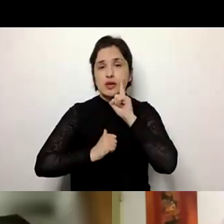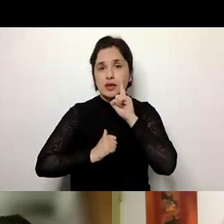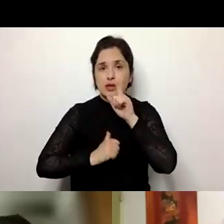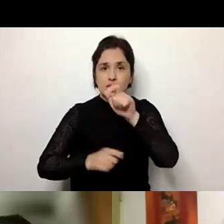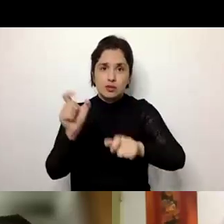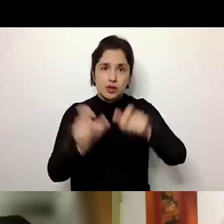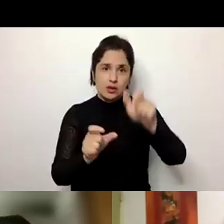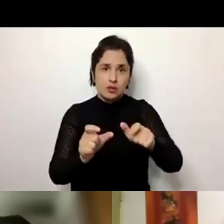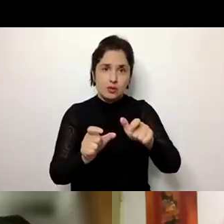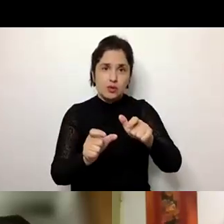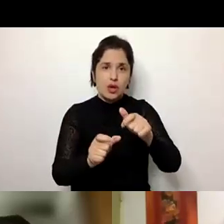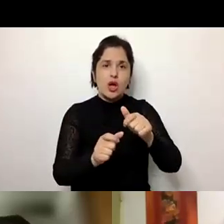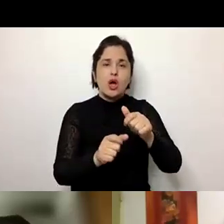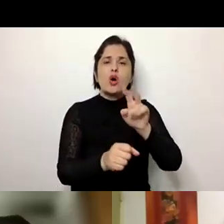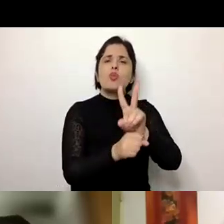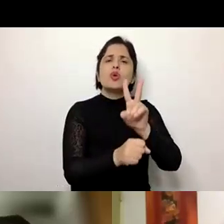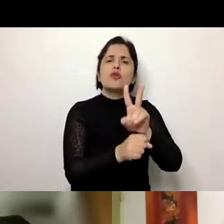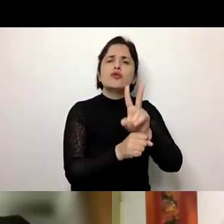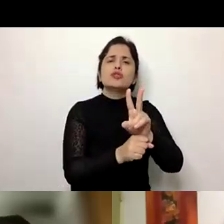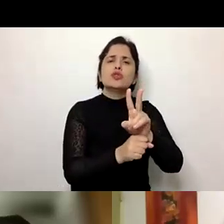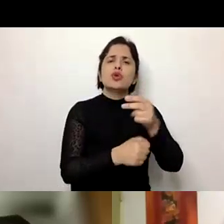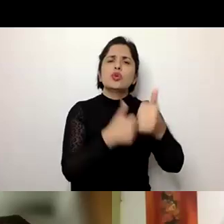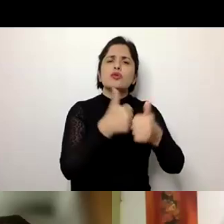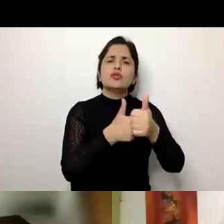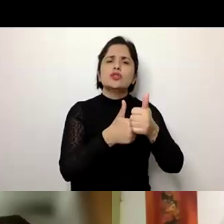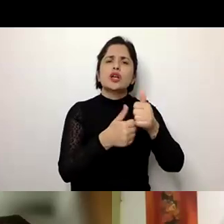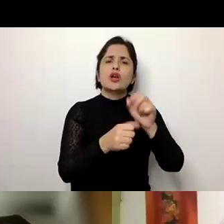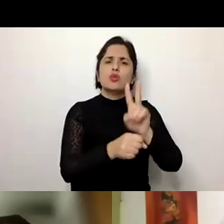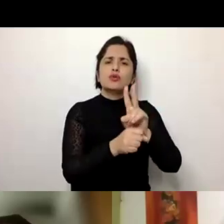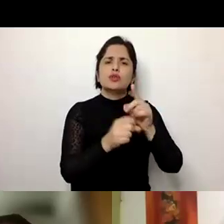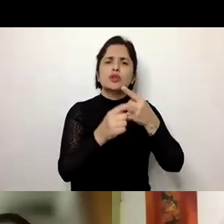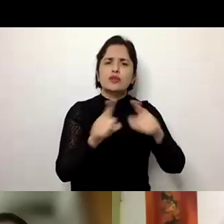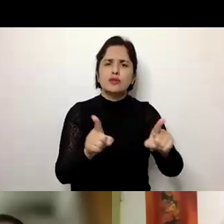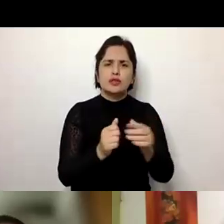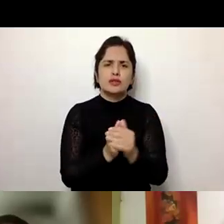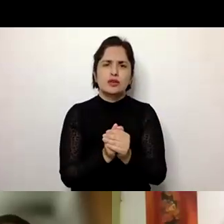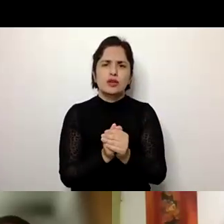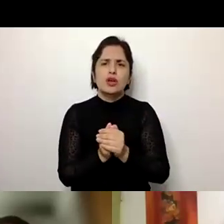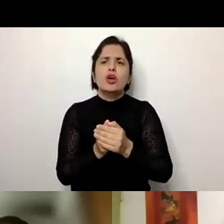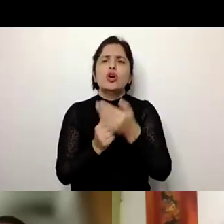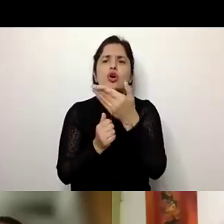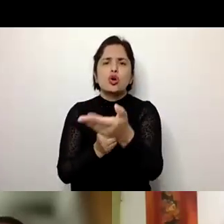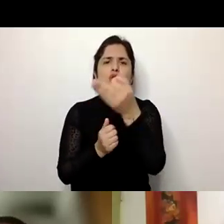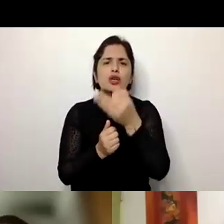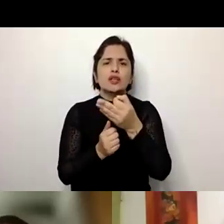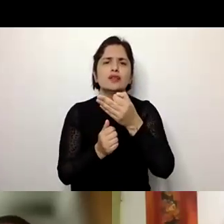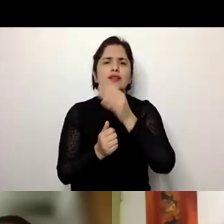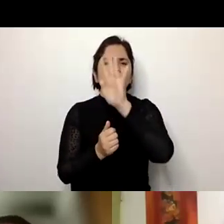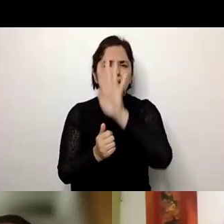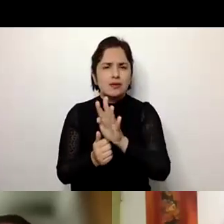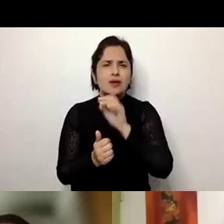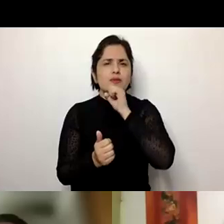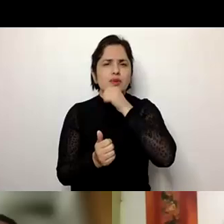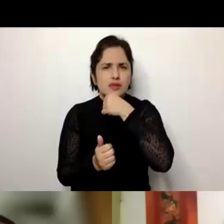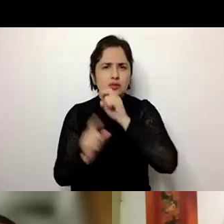profissional no professor diferencial, já? Com essa realidade que você fala do envelhecimento das pessoas com algum tipo